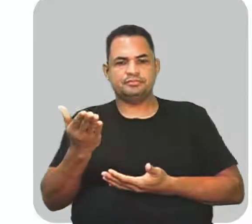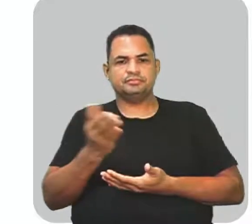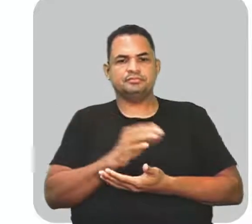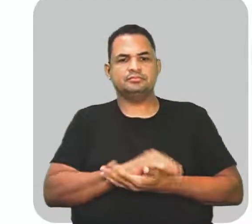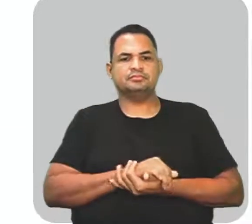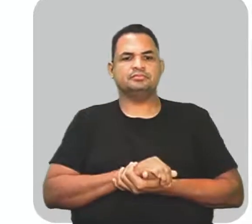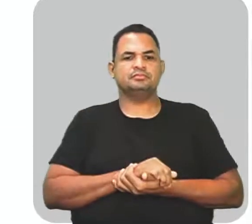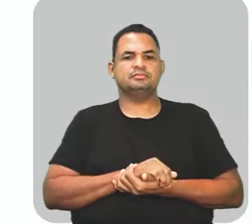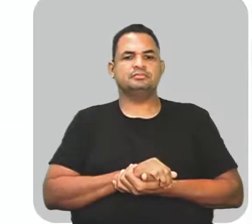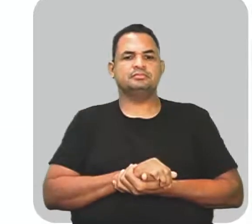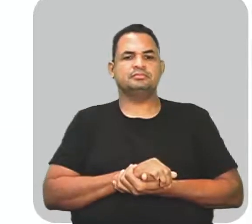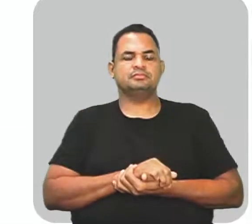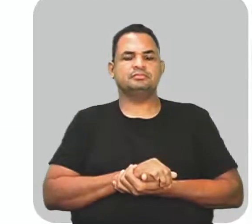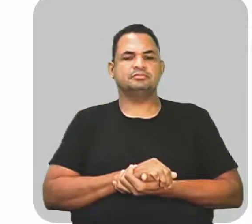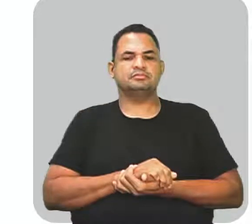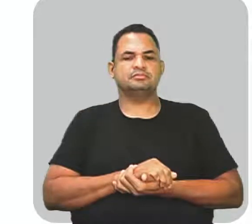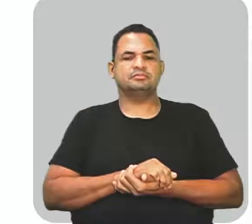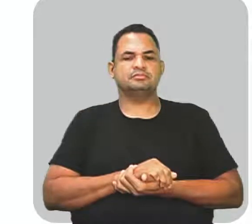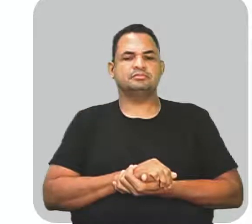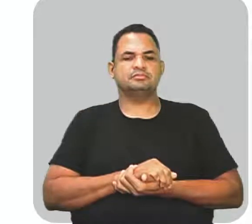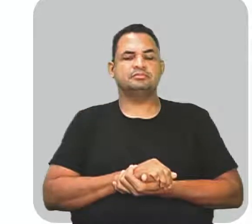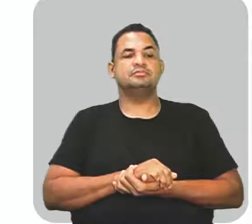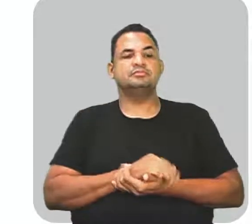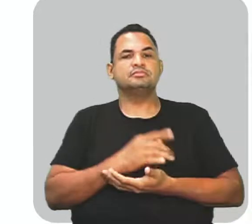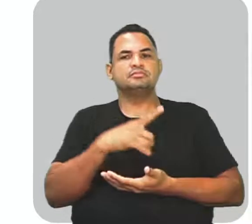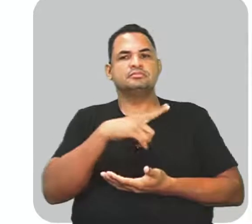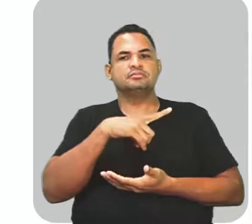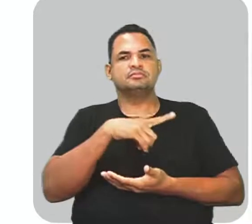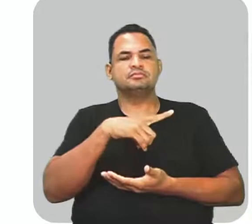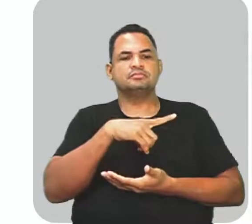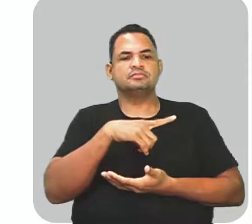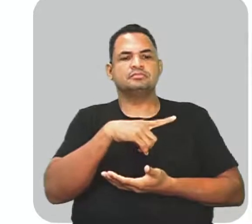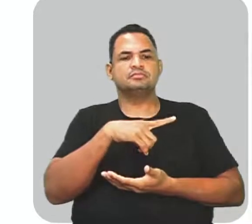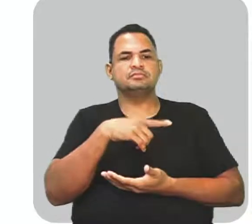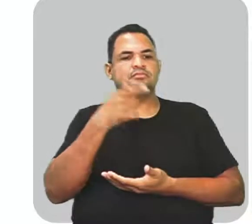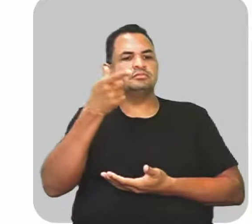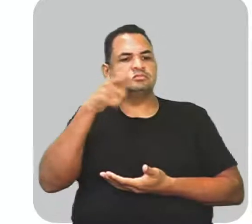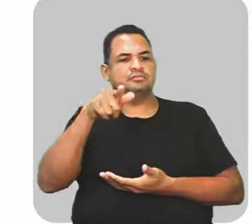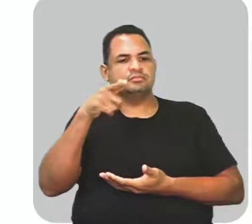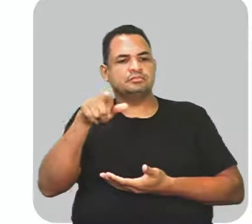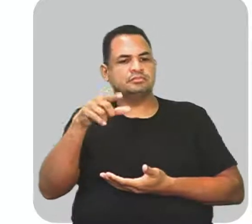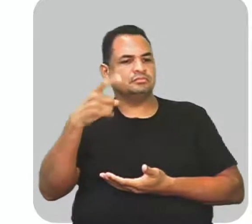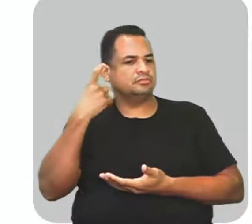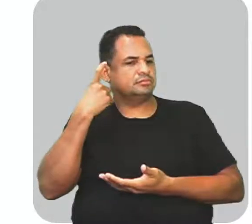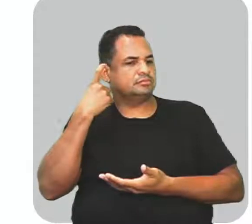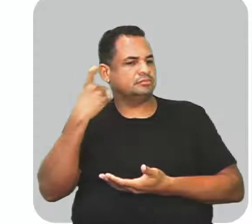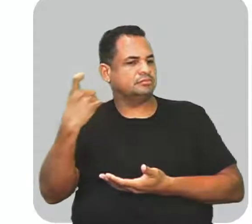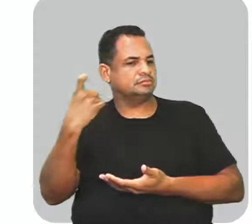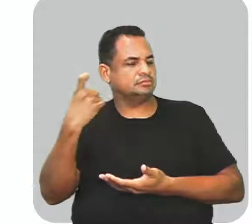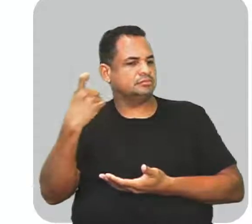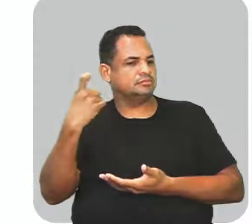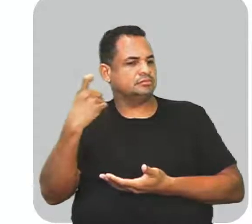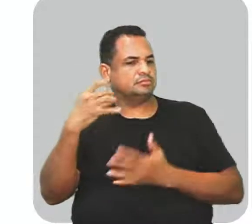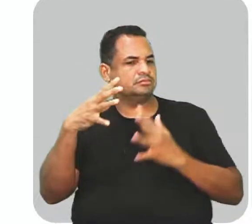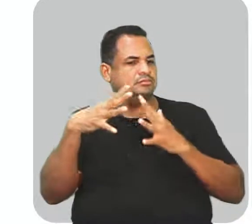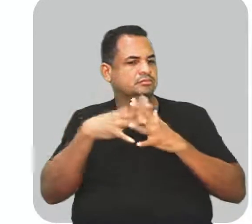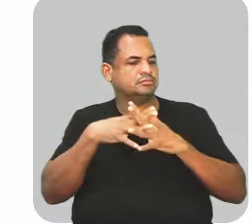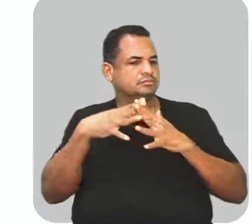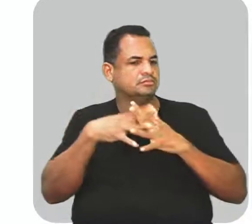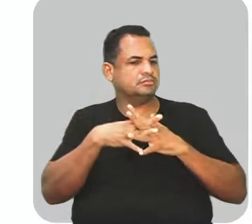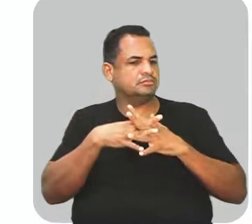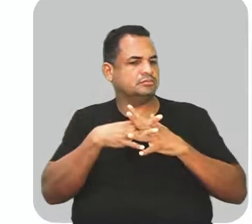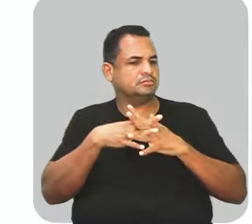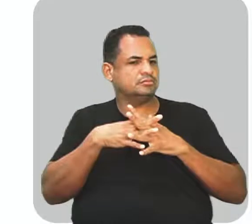breves brumas boreais. Então, temos aí repetição de sons consonatais.